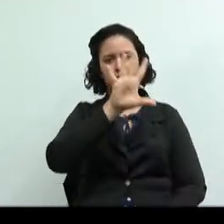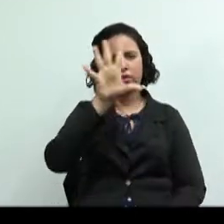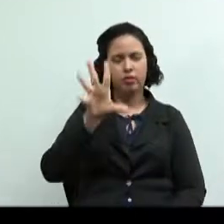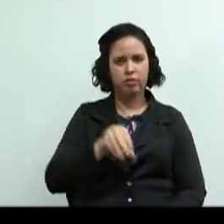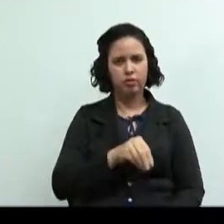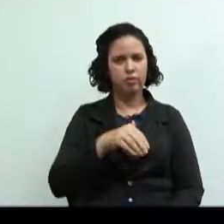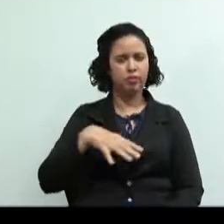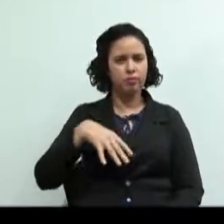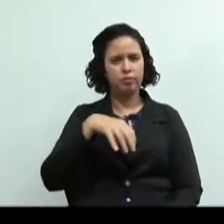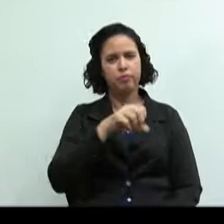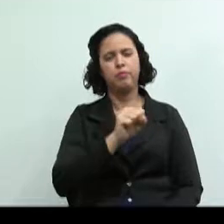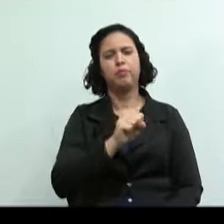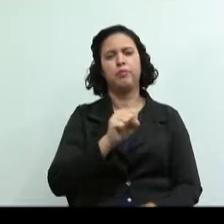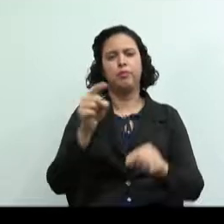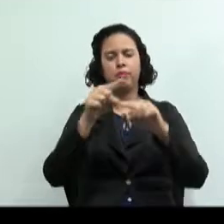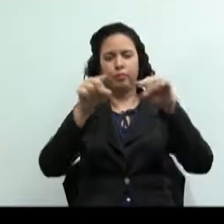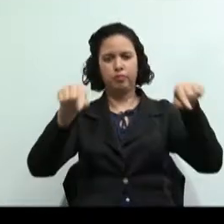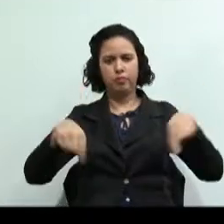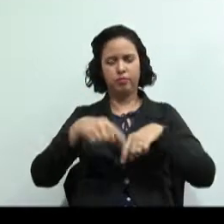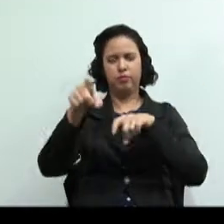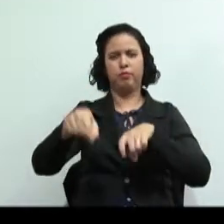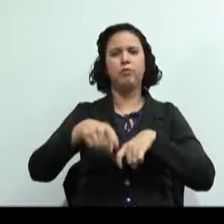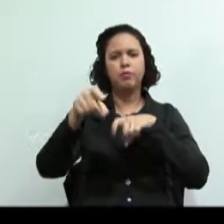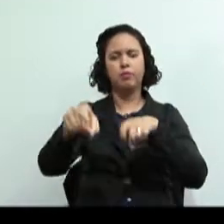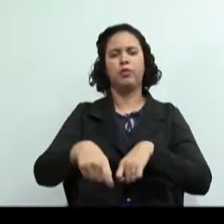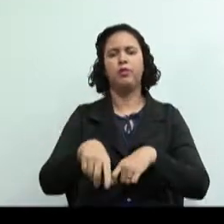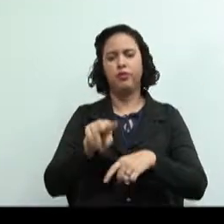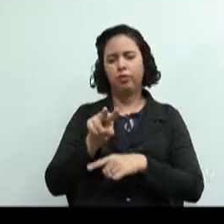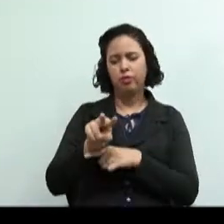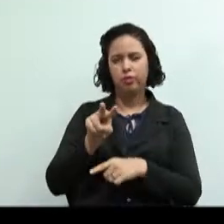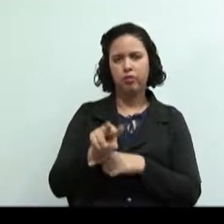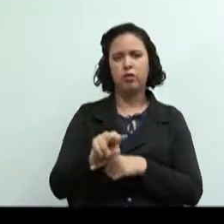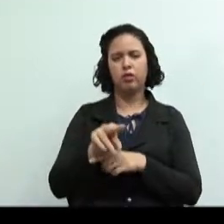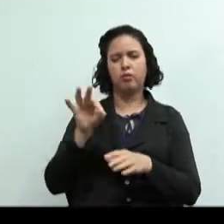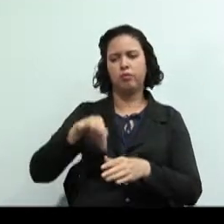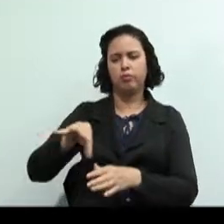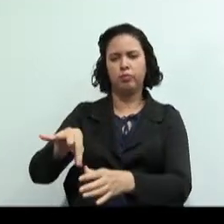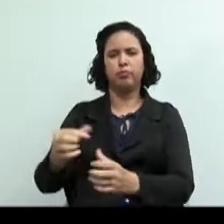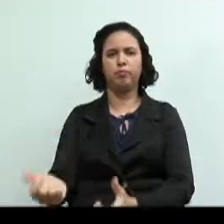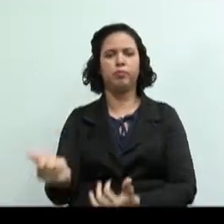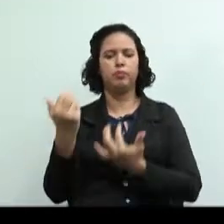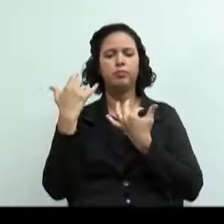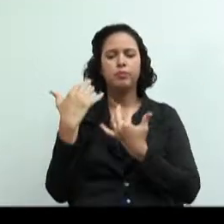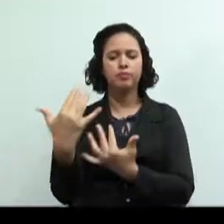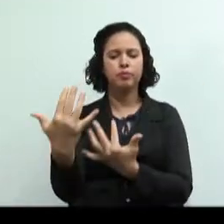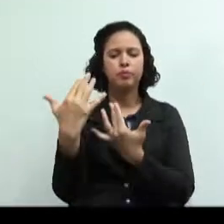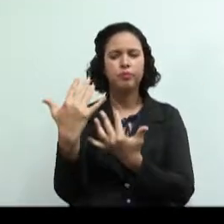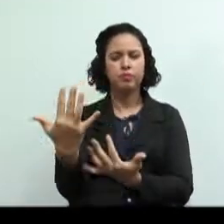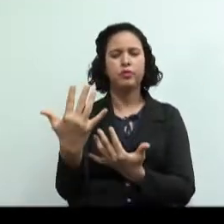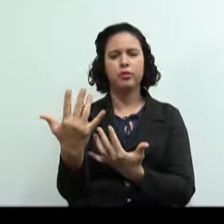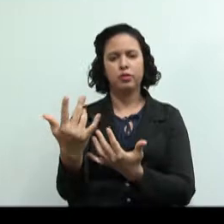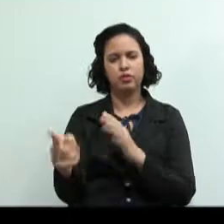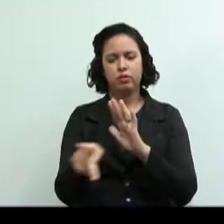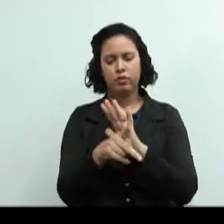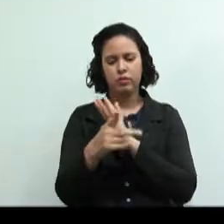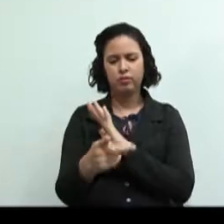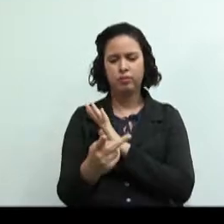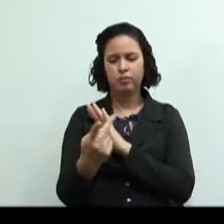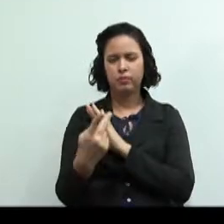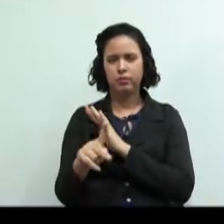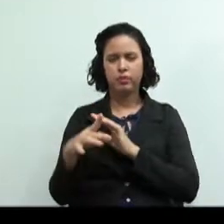propriedades rurais, cultivar a terra, produzir e desenvolver a região como sua, uma